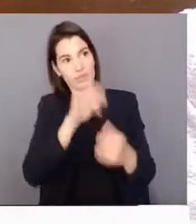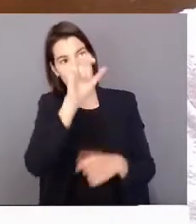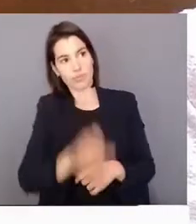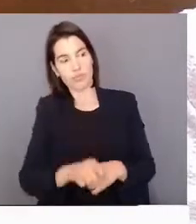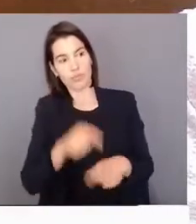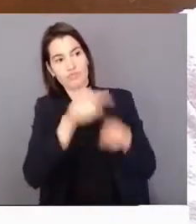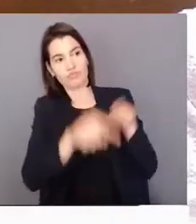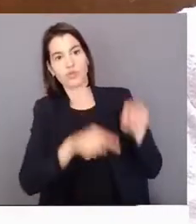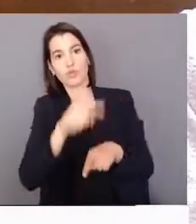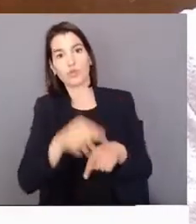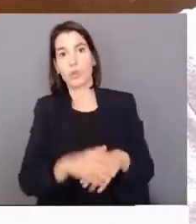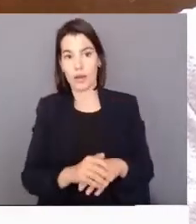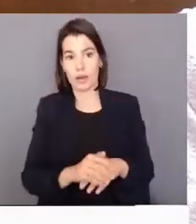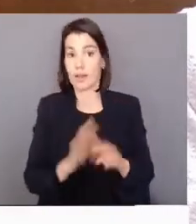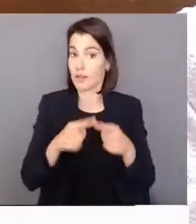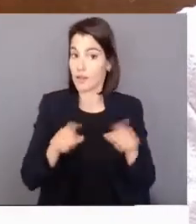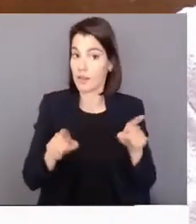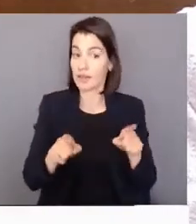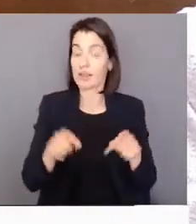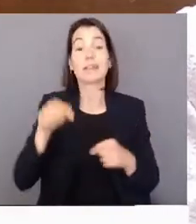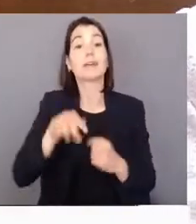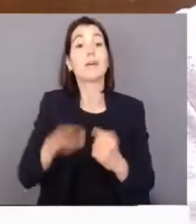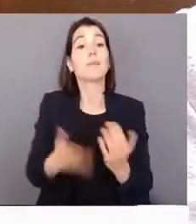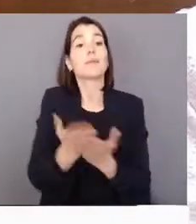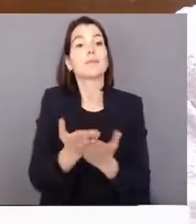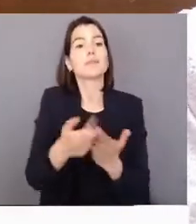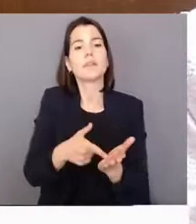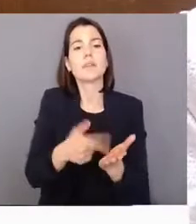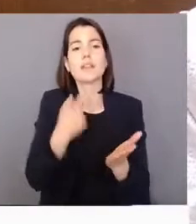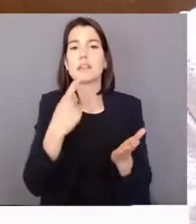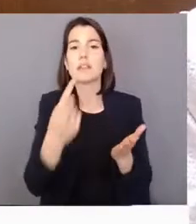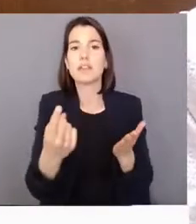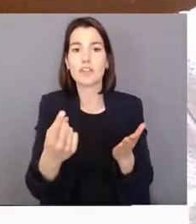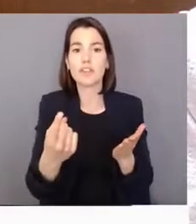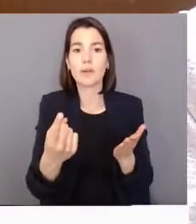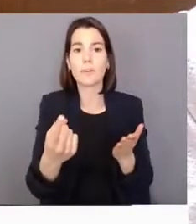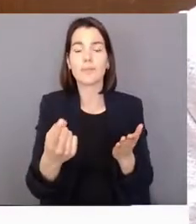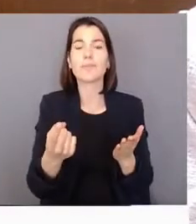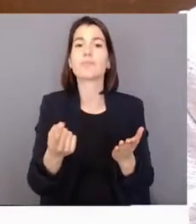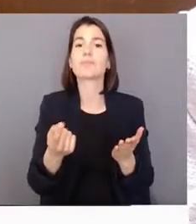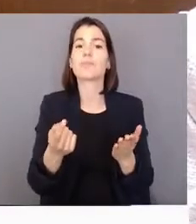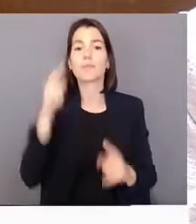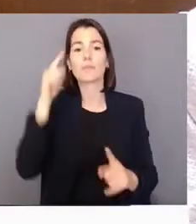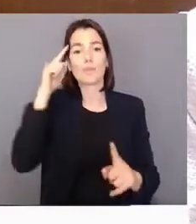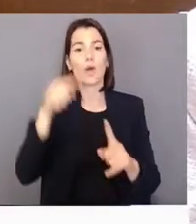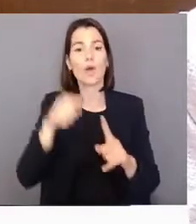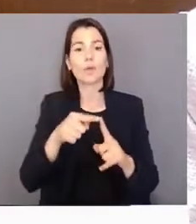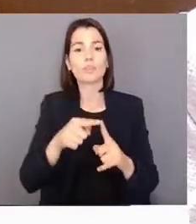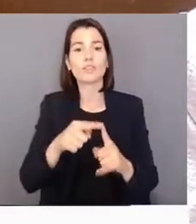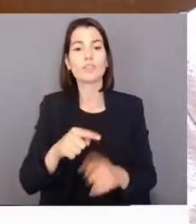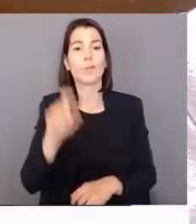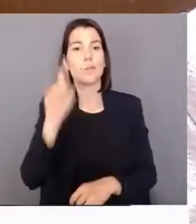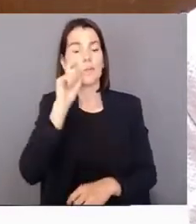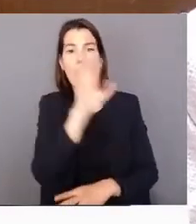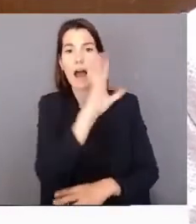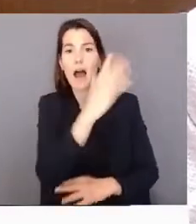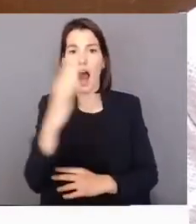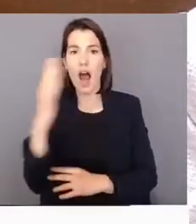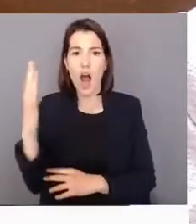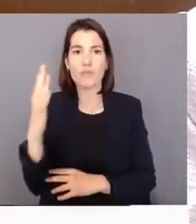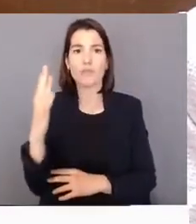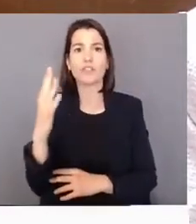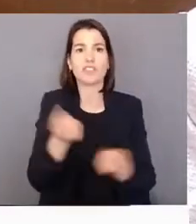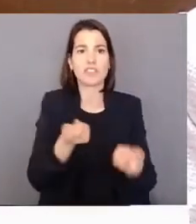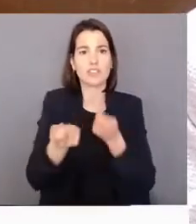além do mais, fala em gestão do regredo, destinada a proteger as armas de intervenções danosas, tais como